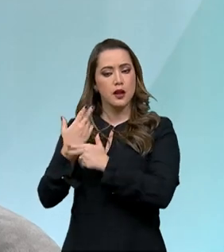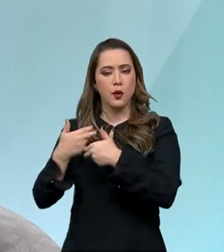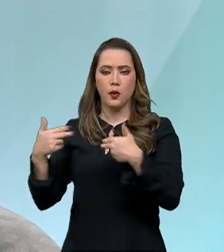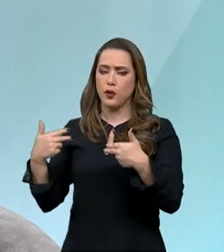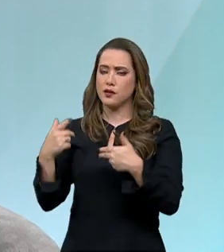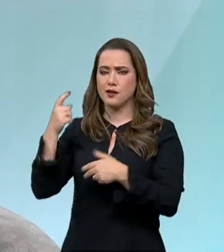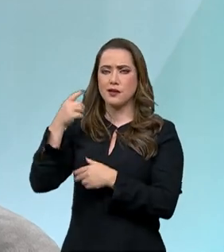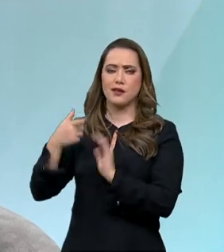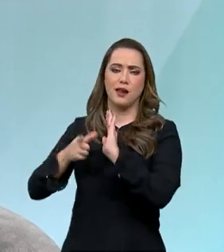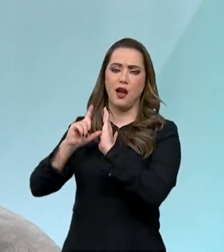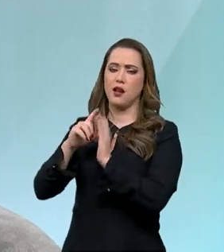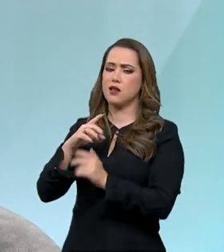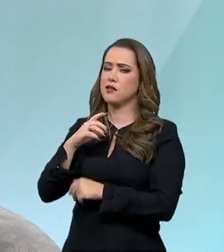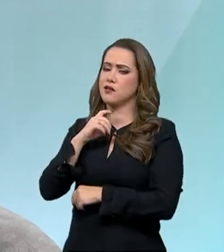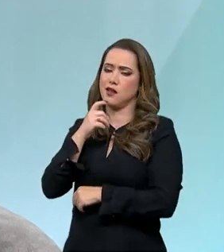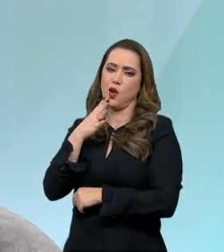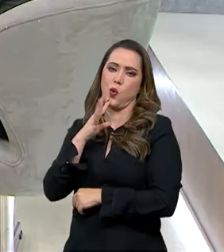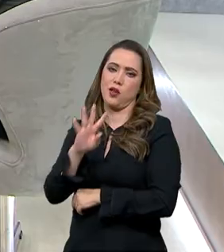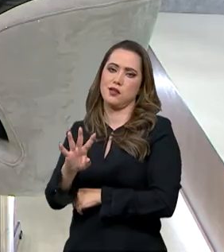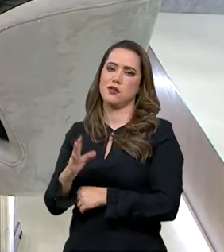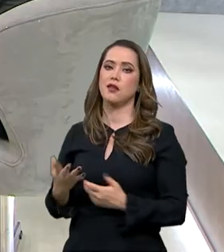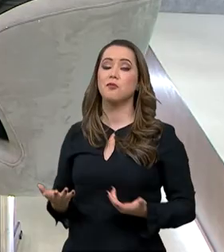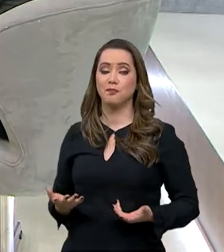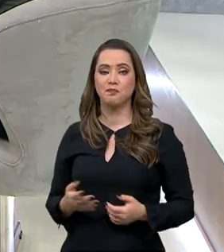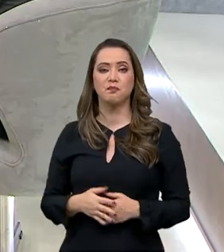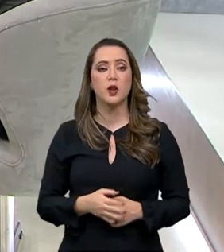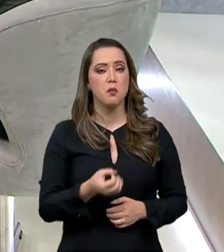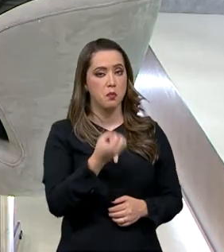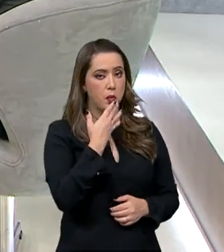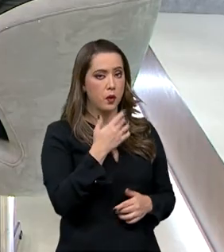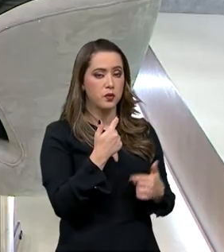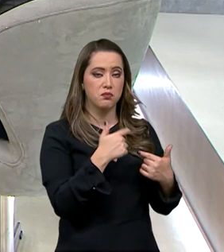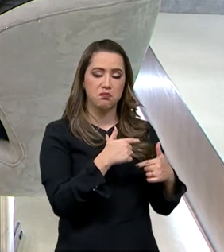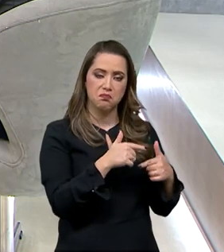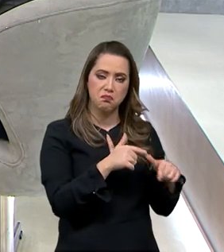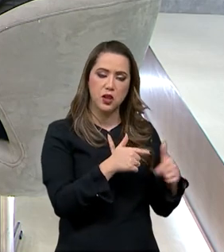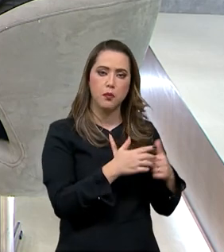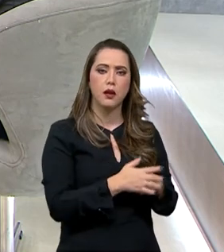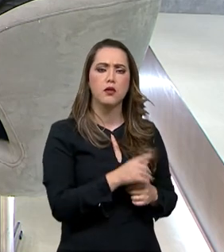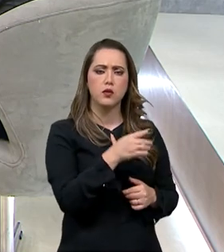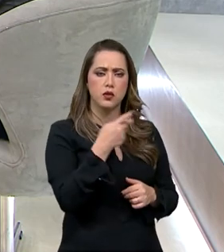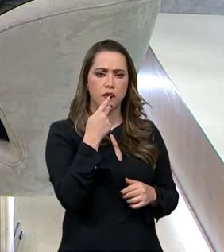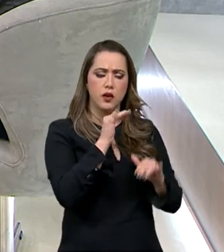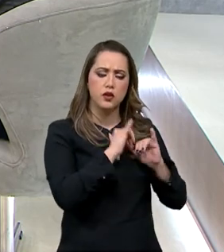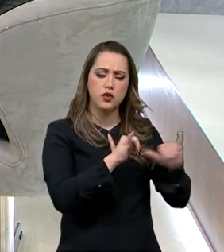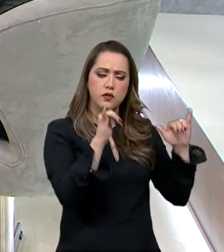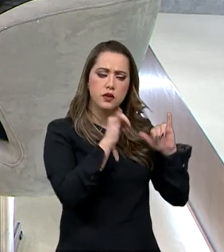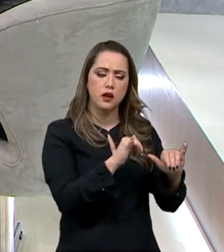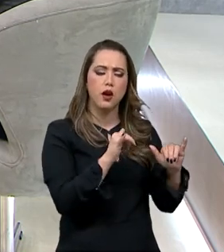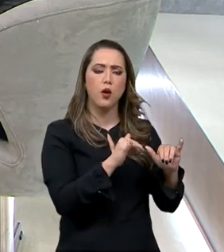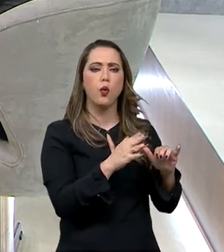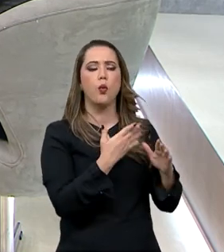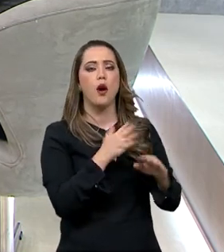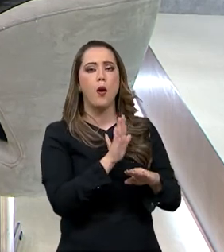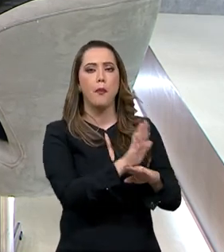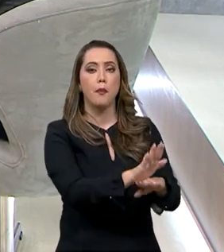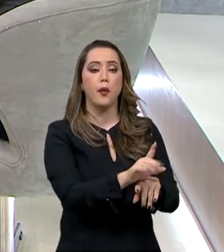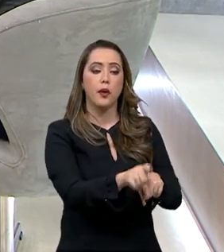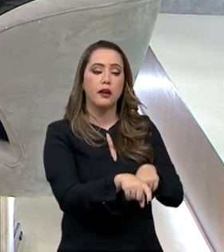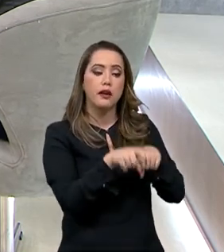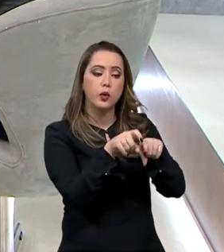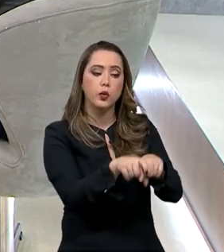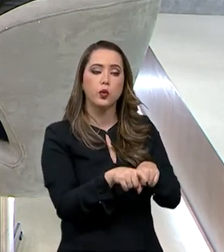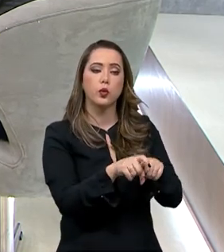imaginava e ainda produto de qualidade. Muito bom. O senhor falou da difusão do conhecimento, a extensão rural, assistência técnica.